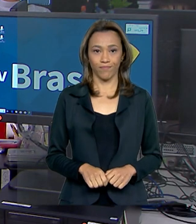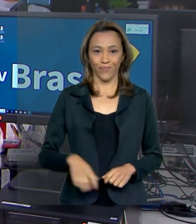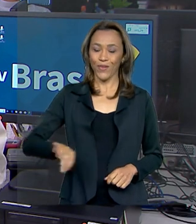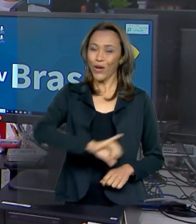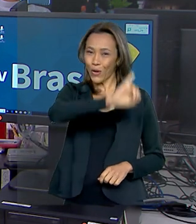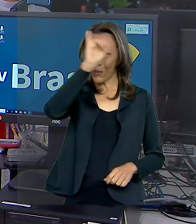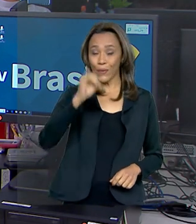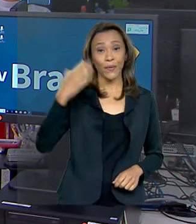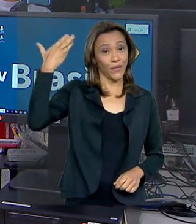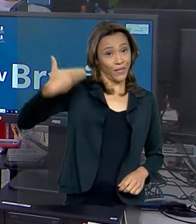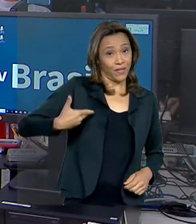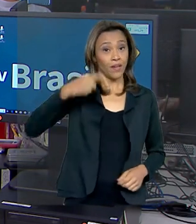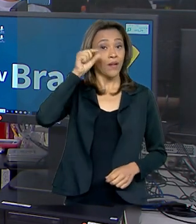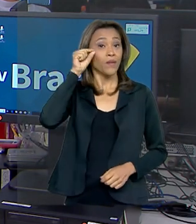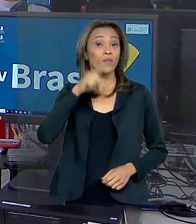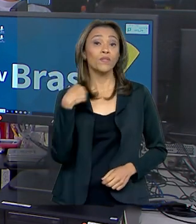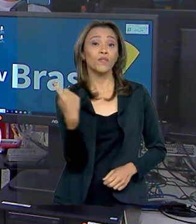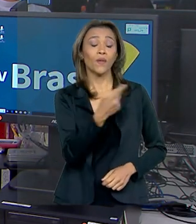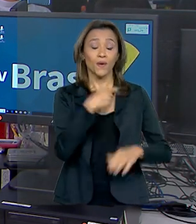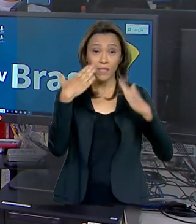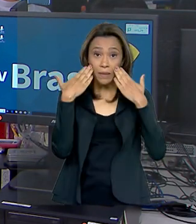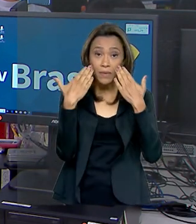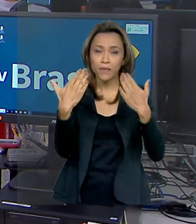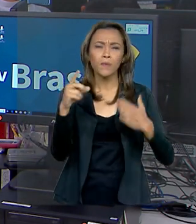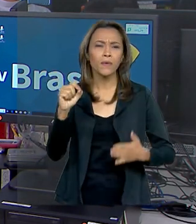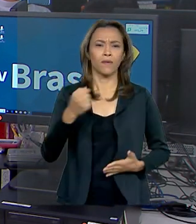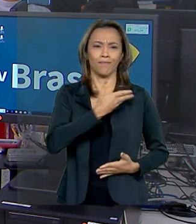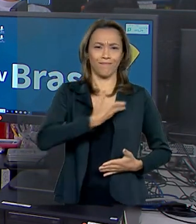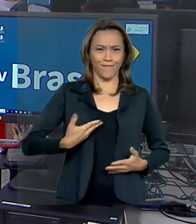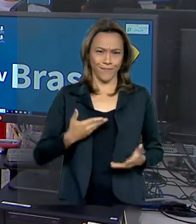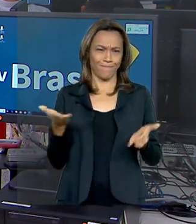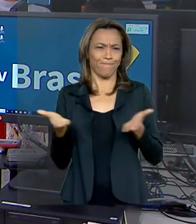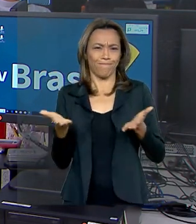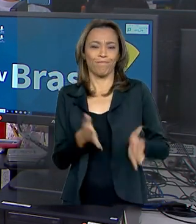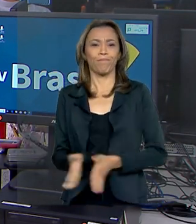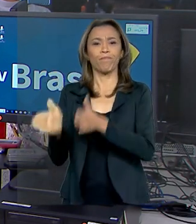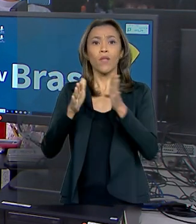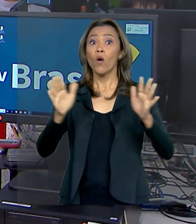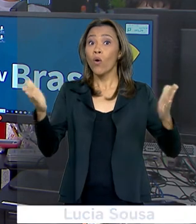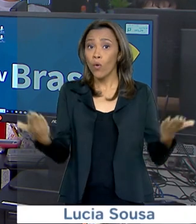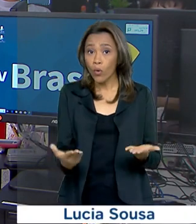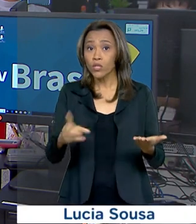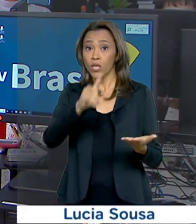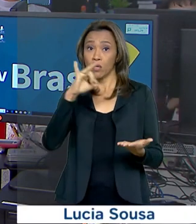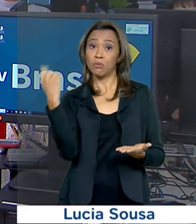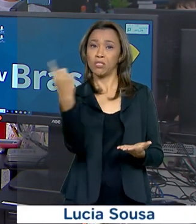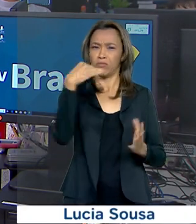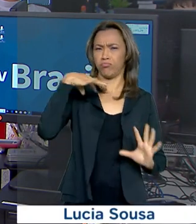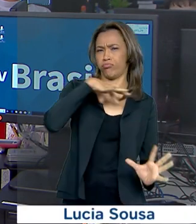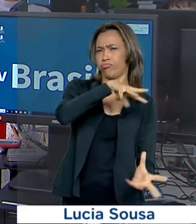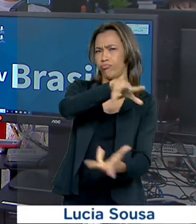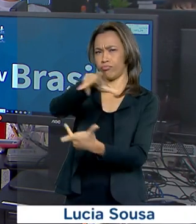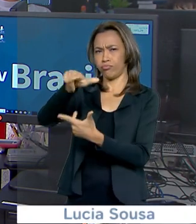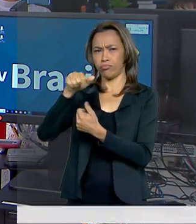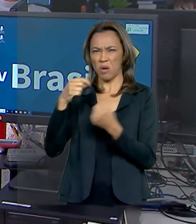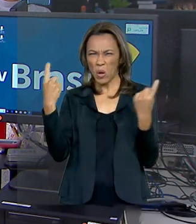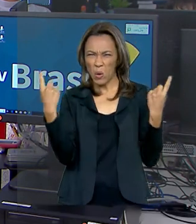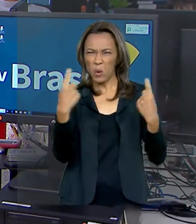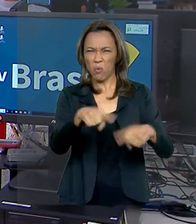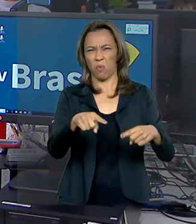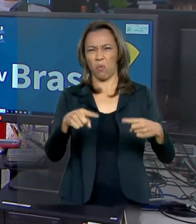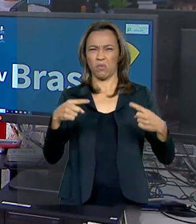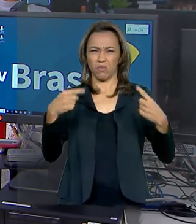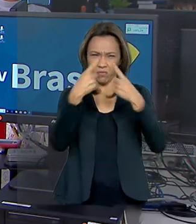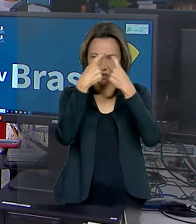Olá, sou o Roberto Camargo e estamos no ar com o Governo Agora. Hoje é dia internacional de enfrentamento à violência contra as